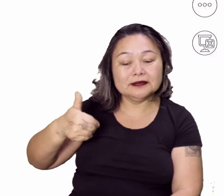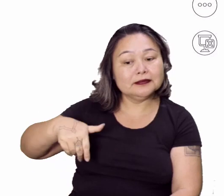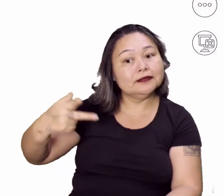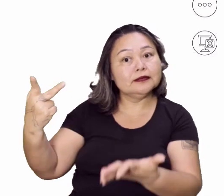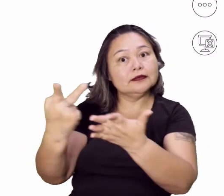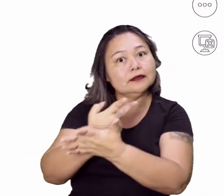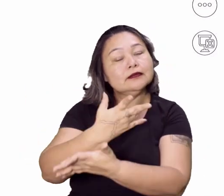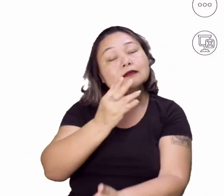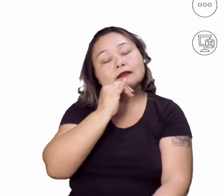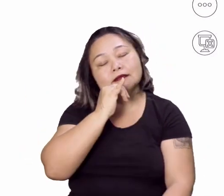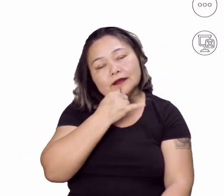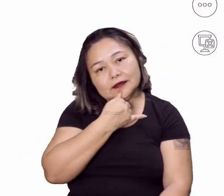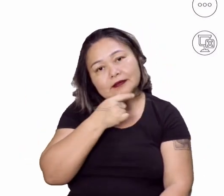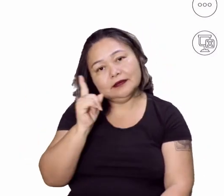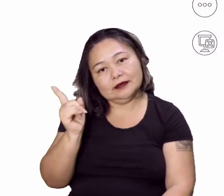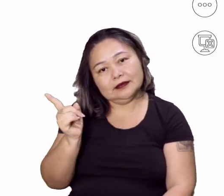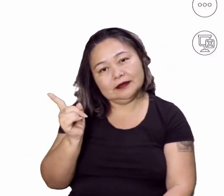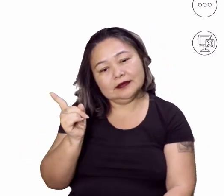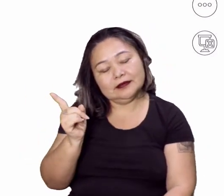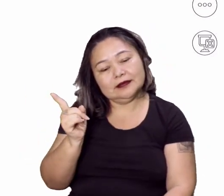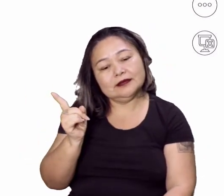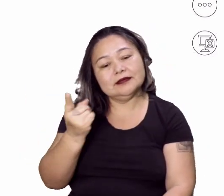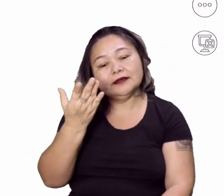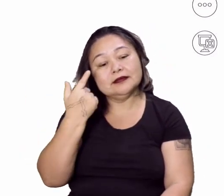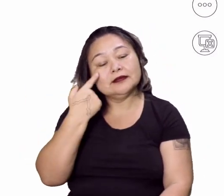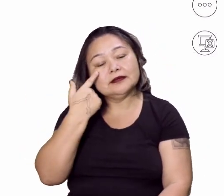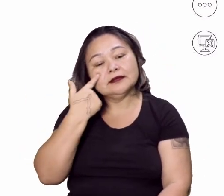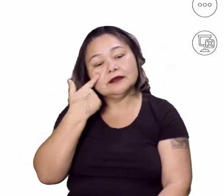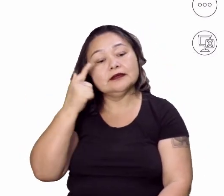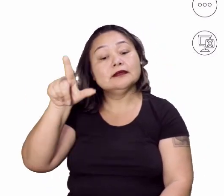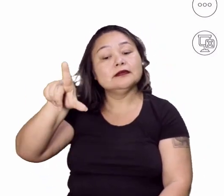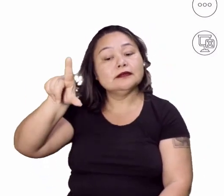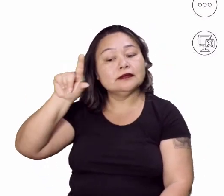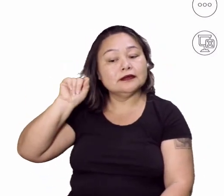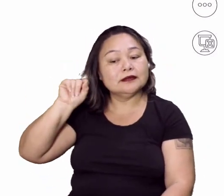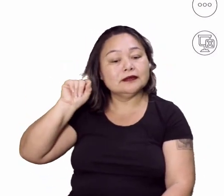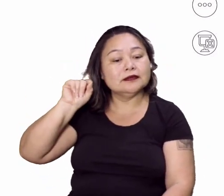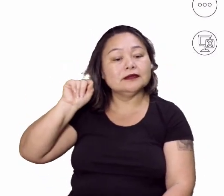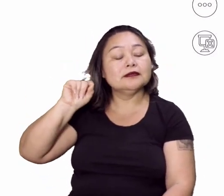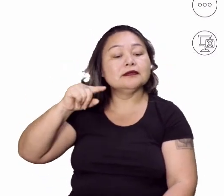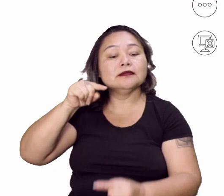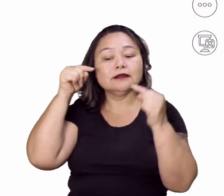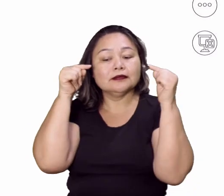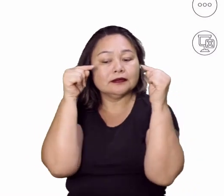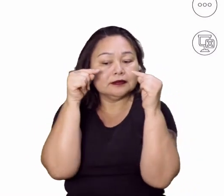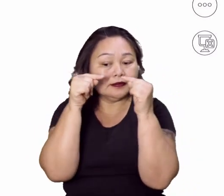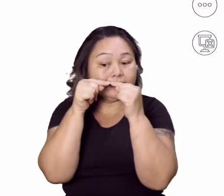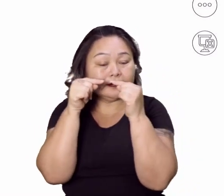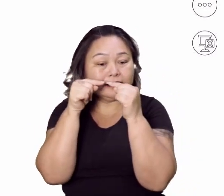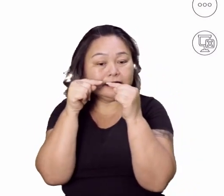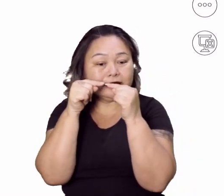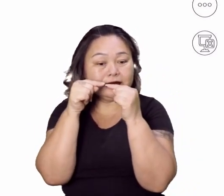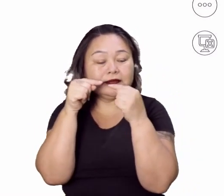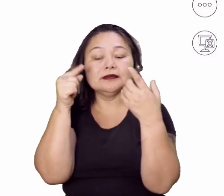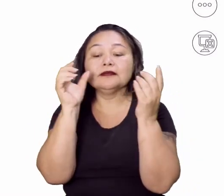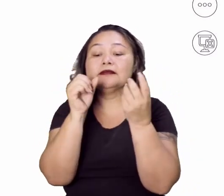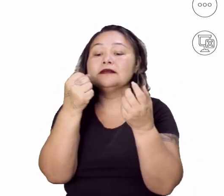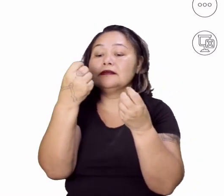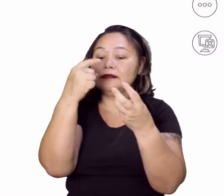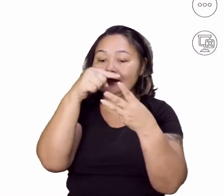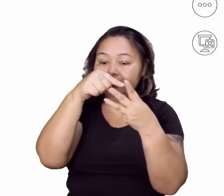errarem isso aqui, eu vou ficar triste, ó. Vamos ver aqui, ó. Marque a alternativa que corresponde às três